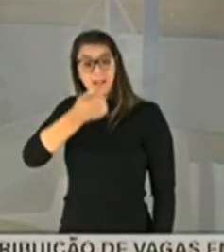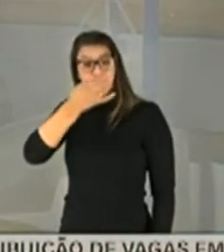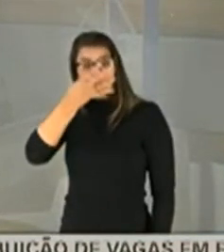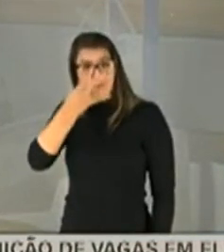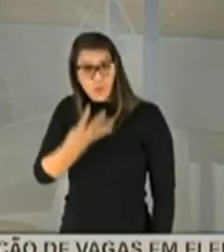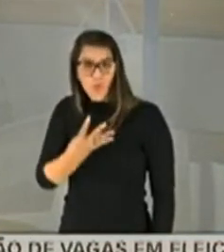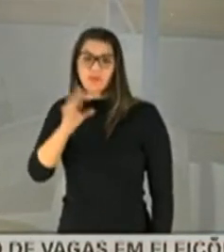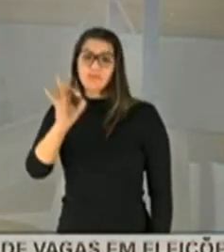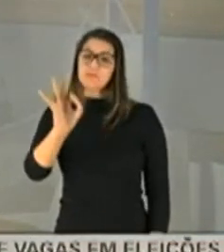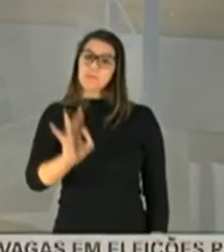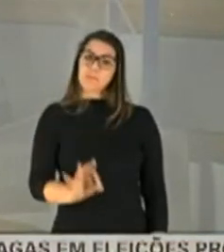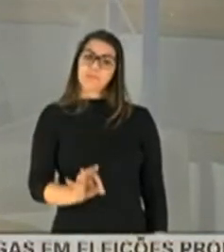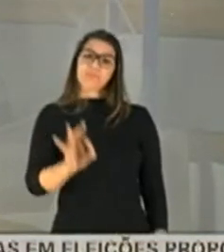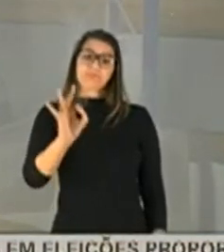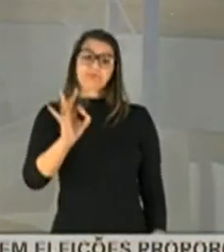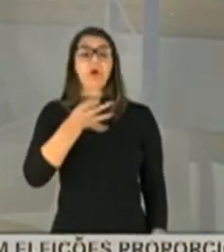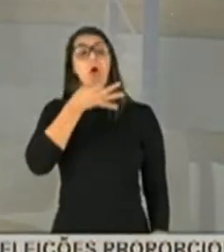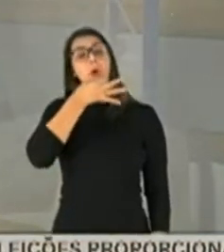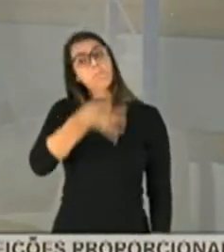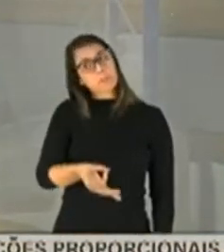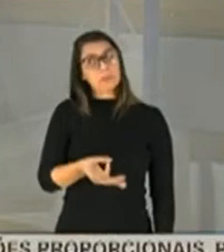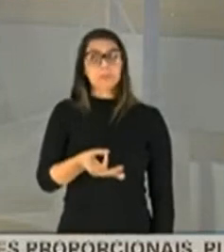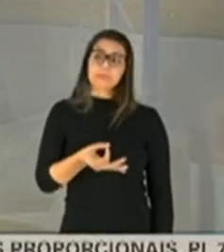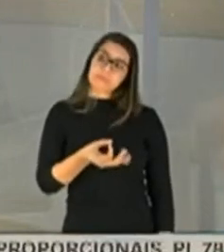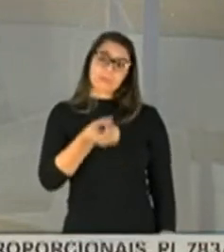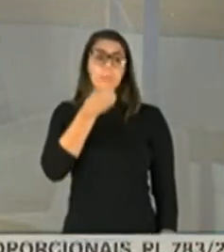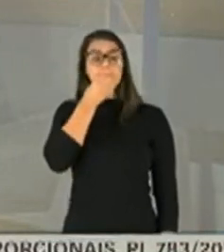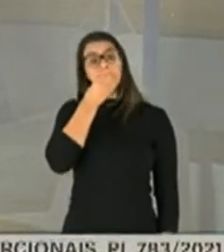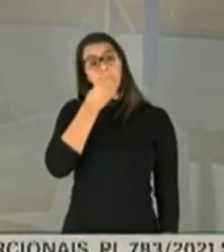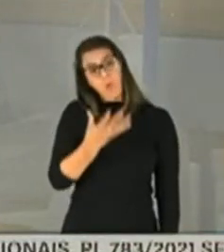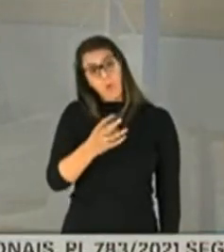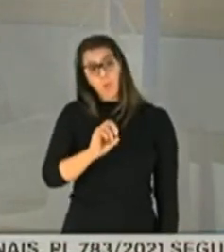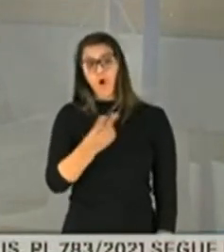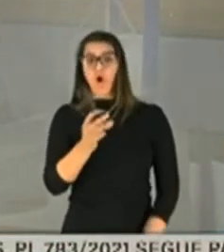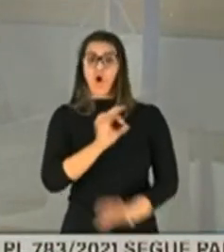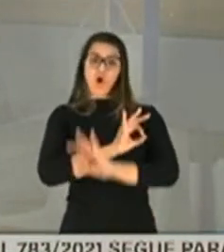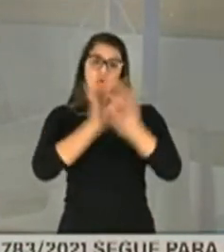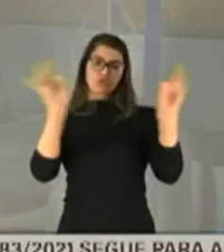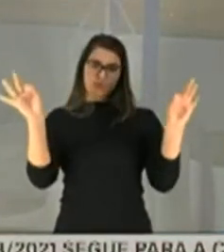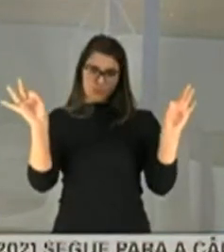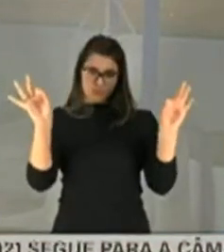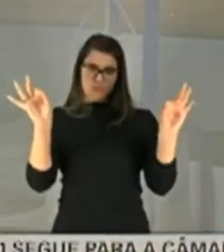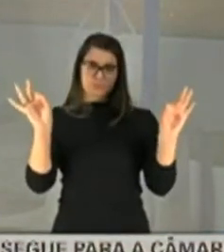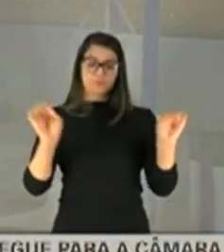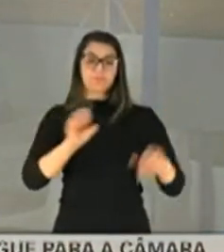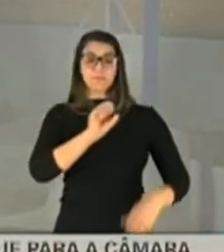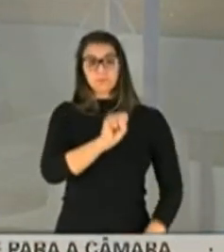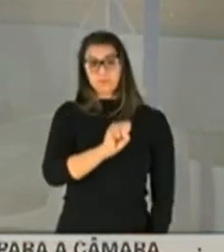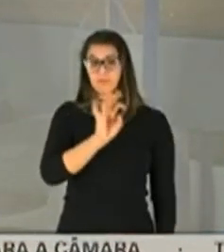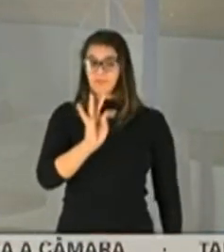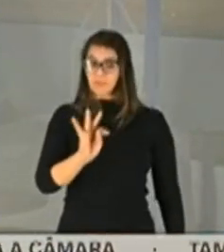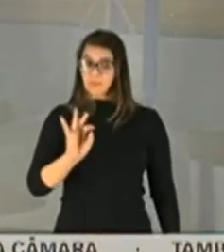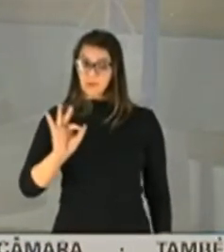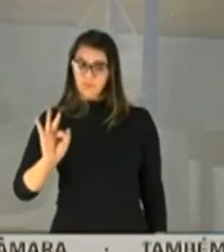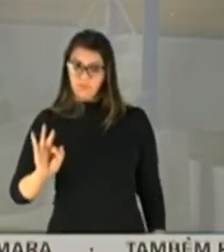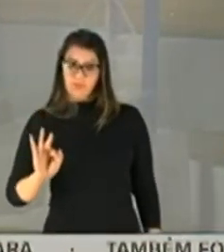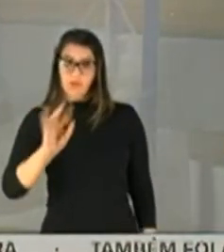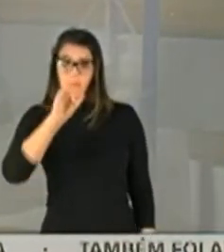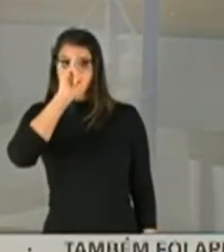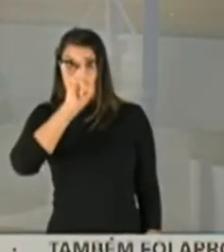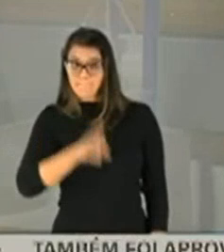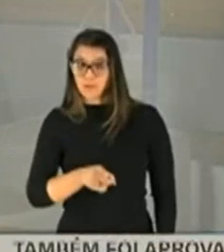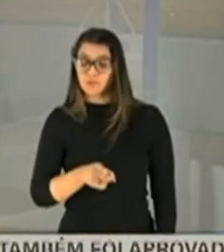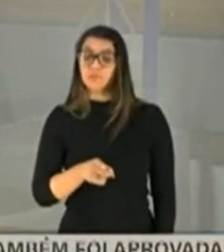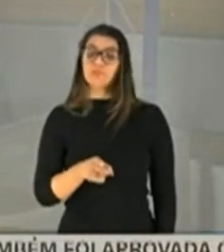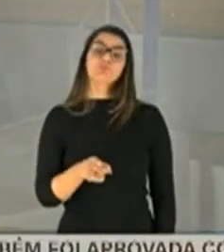acha que é bom ou ótimo. O Supremo Tribunal Federal, que mandou abrir